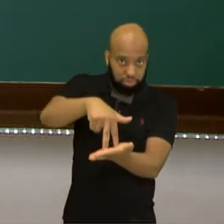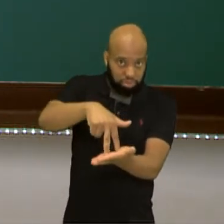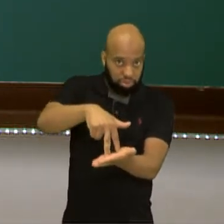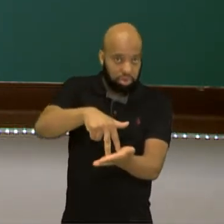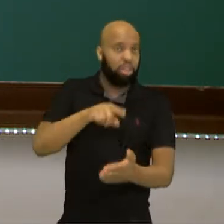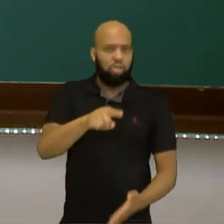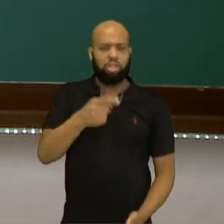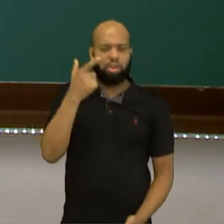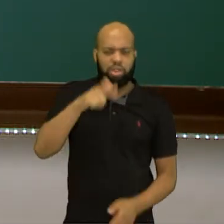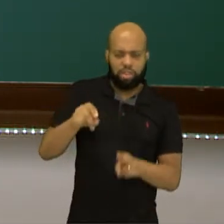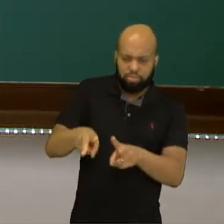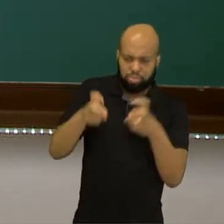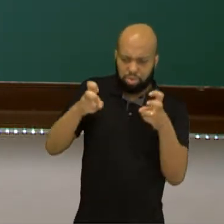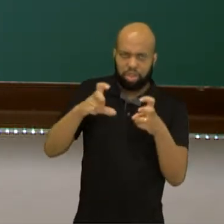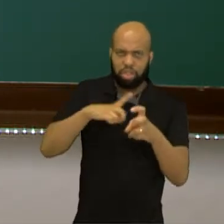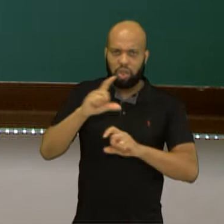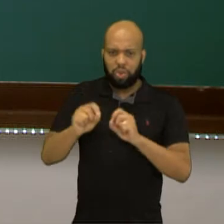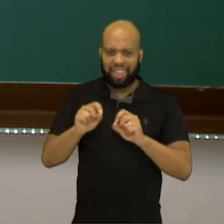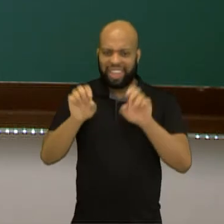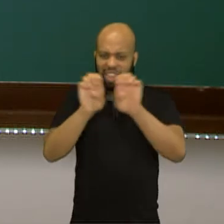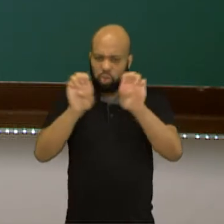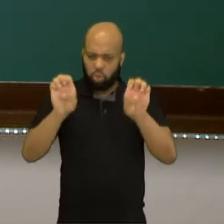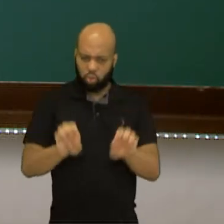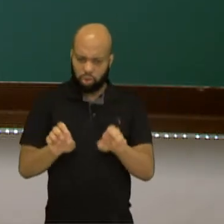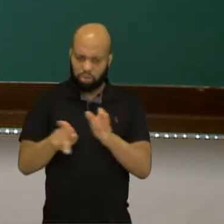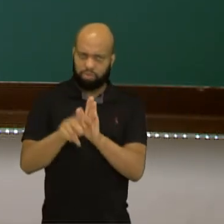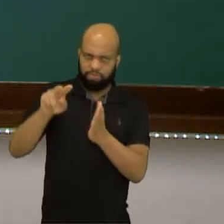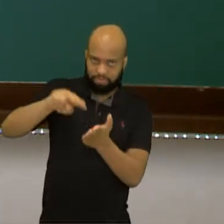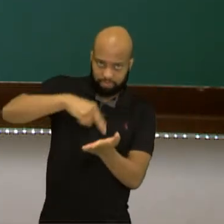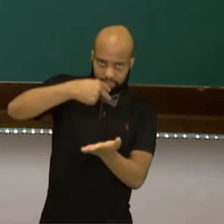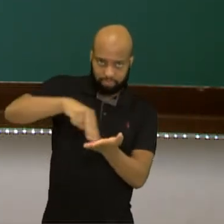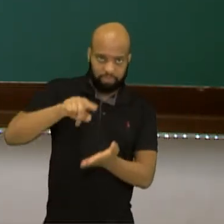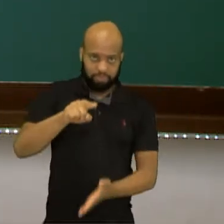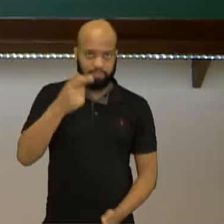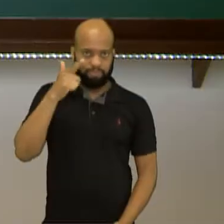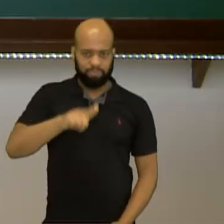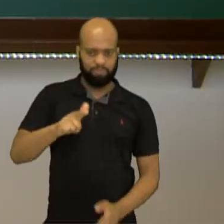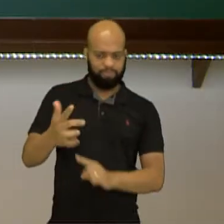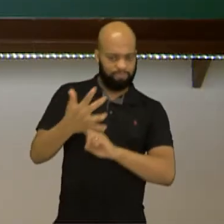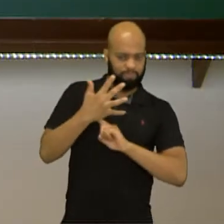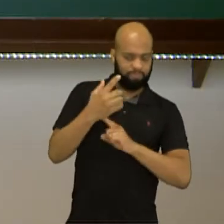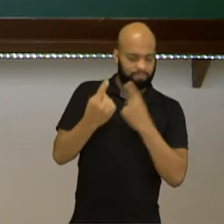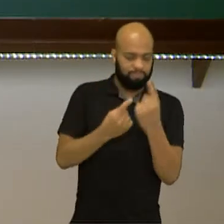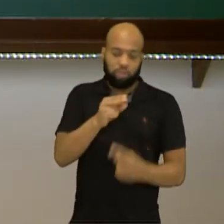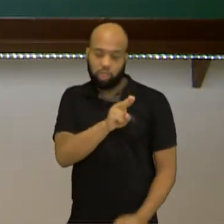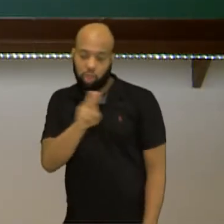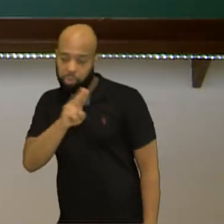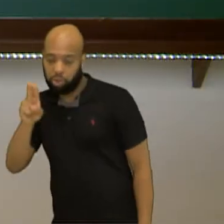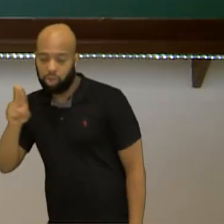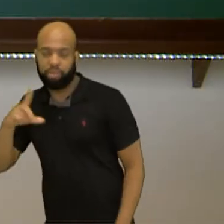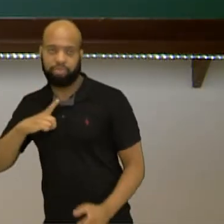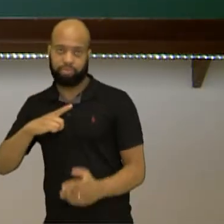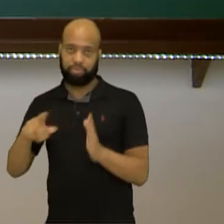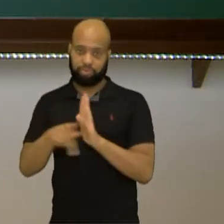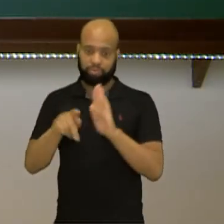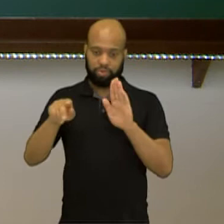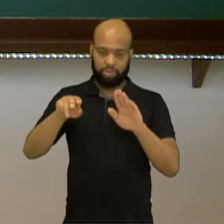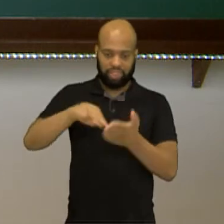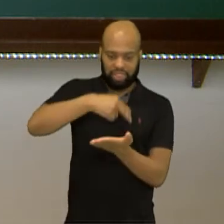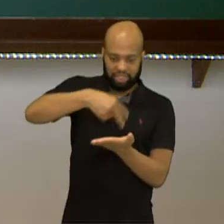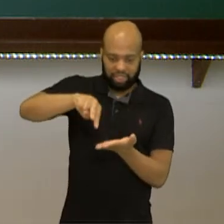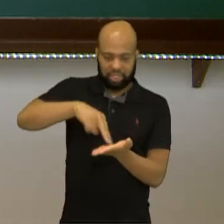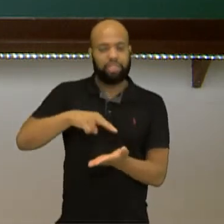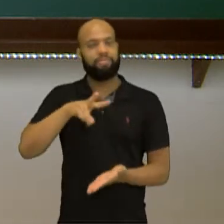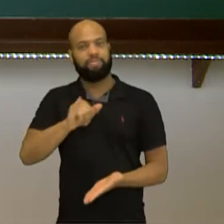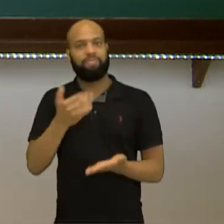Consegue reconhecer as partes estruturais de um skate? Você consegue dizer quais são as partes de um skate? Então a gente vai ver isso